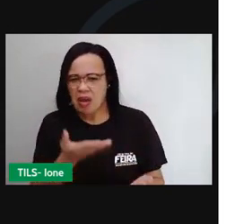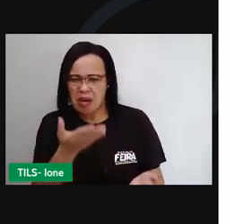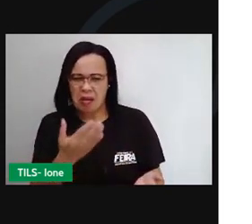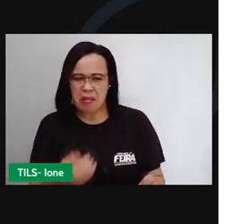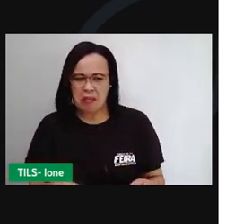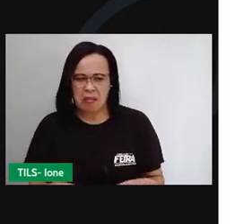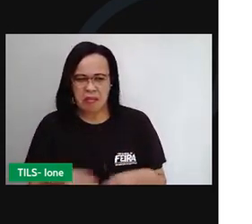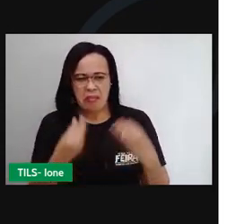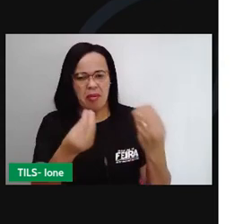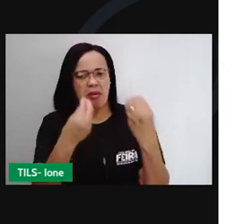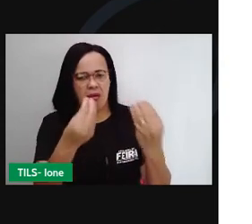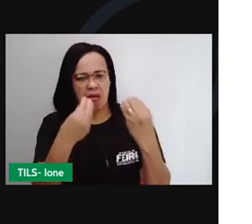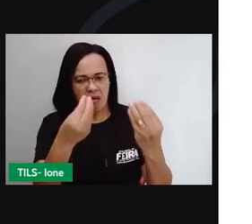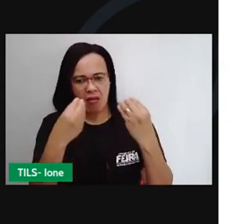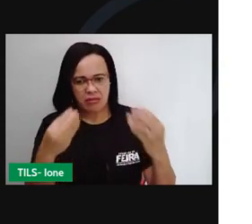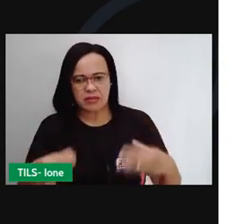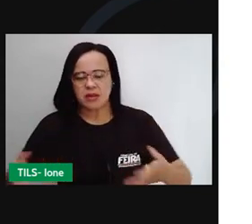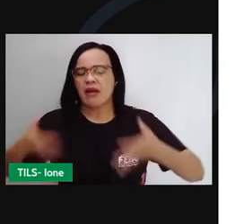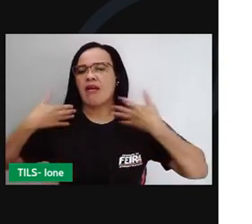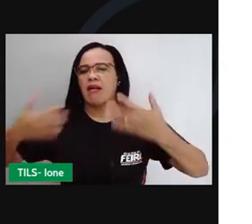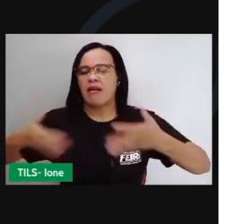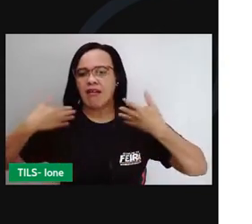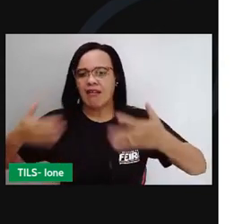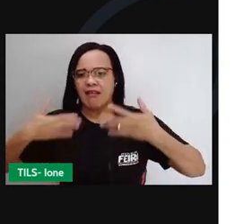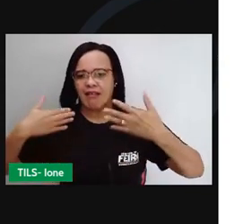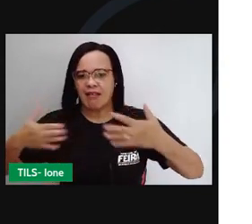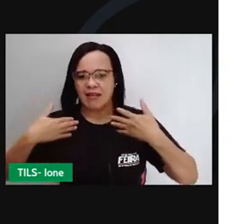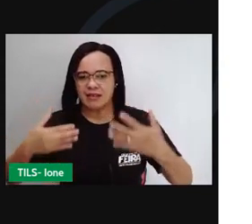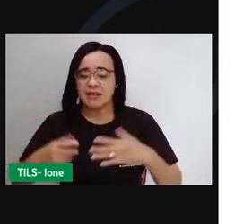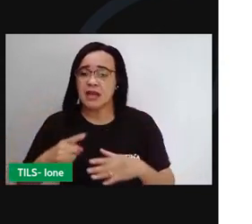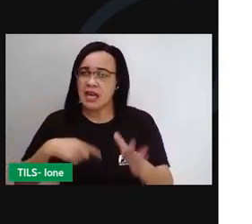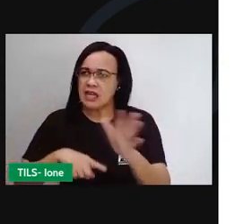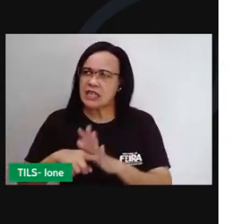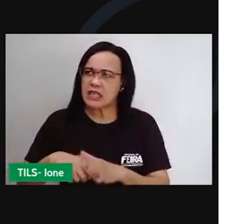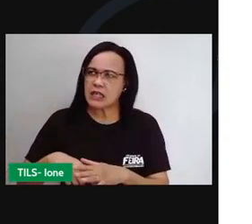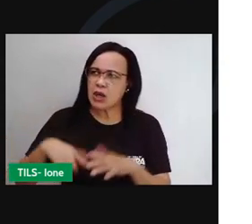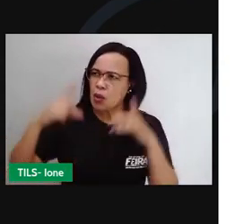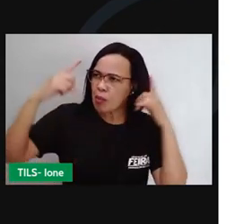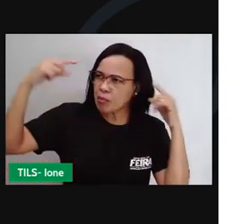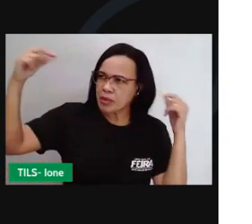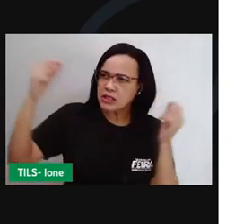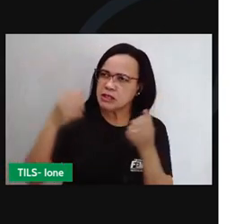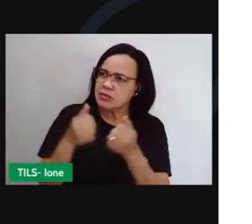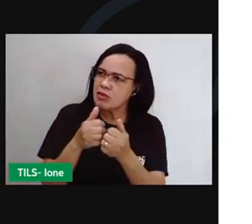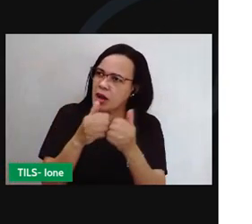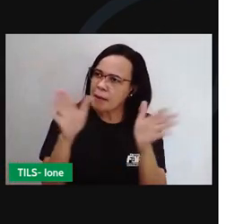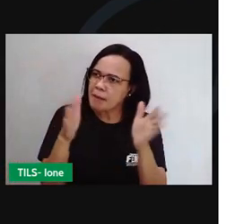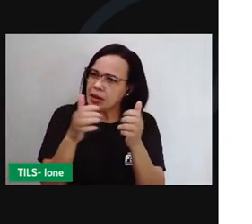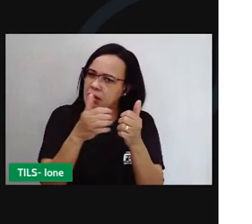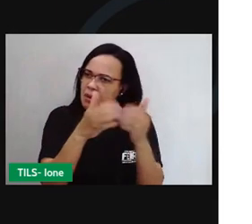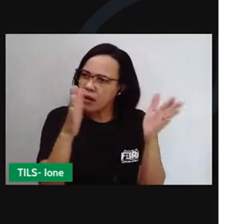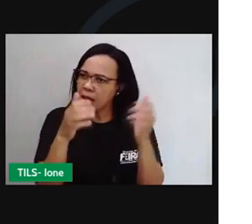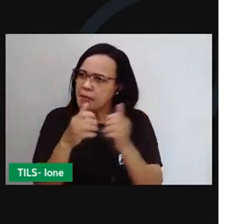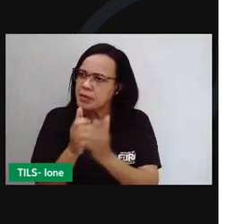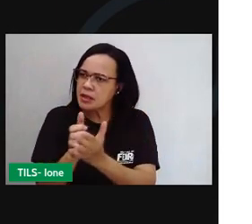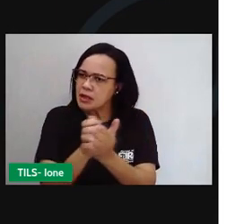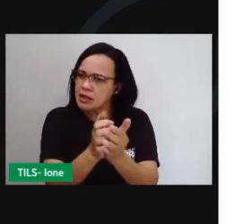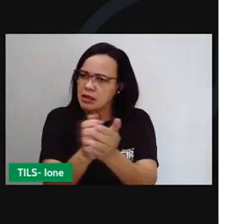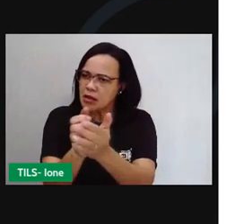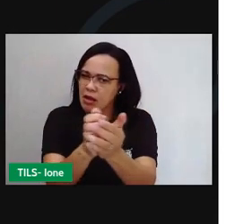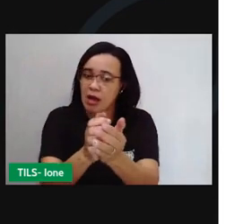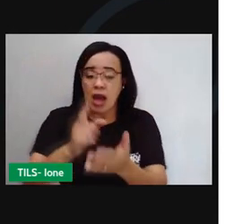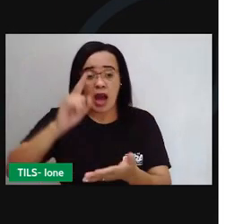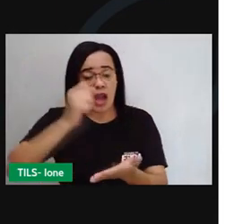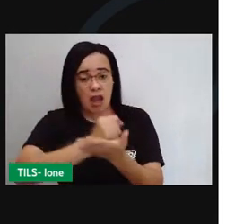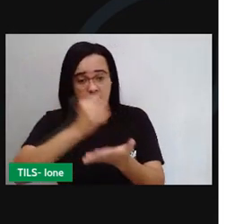que calor. Será que o príncipe vai abrir os portos, diz boa? Já entreguei o memorial ao governador. Agora